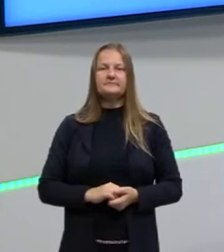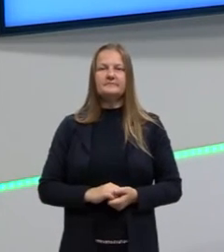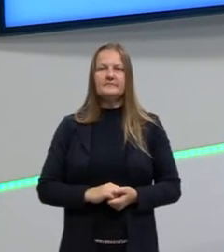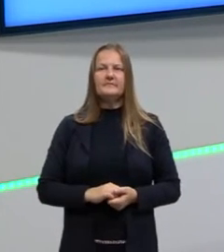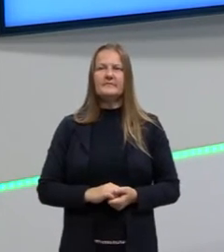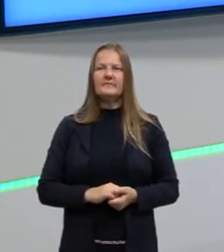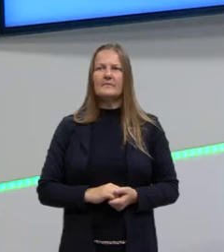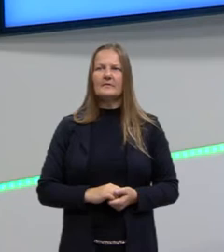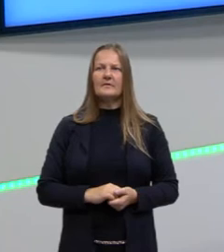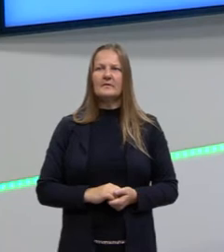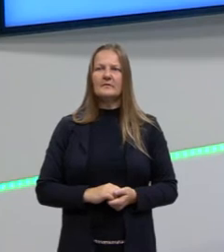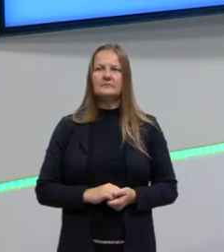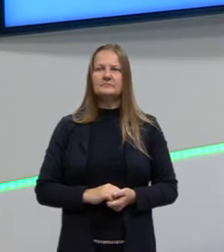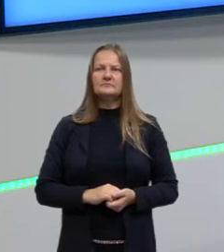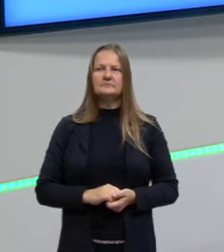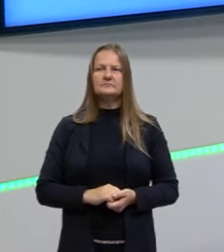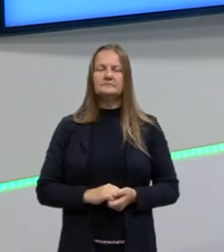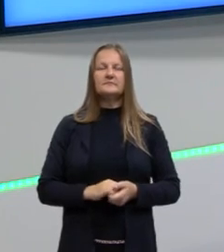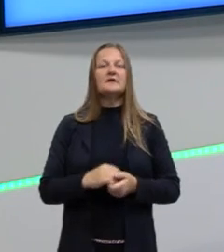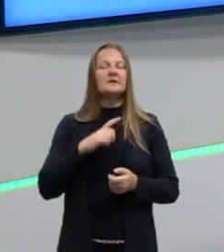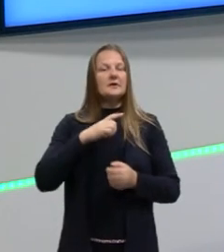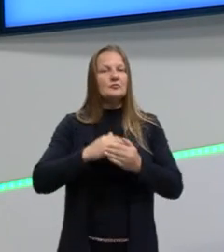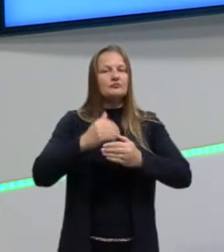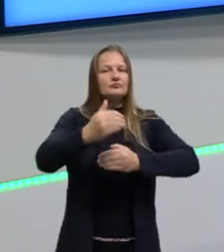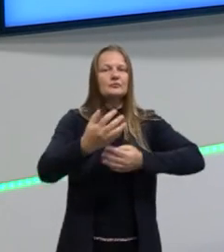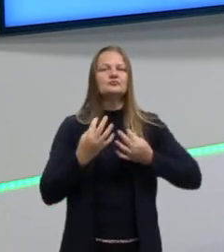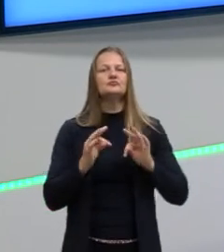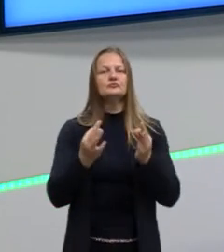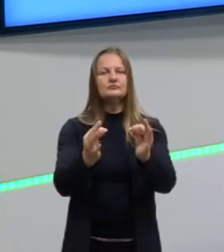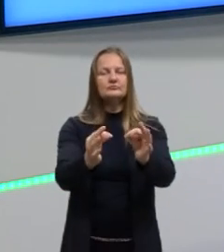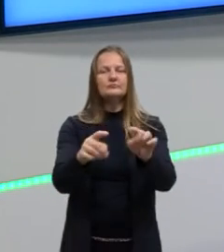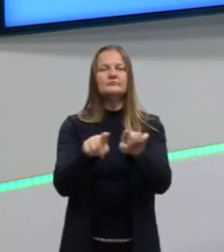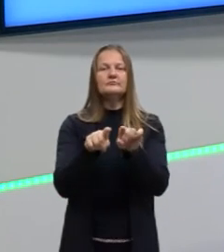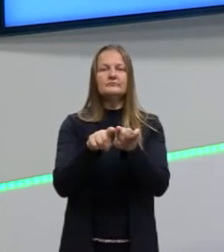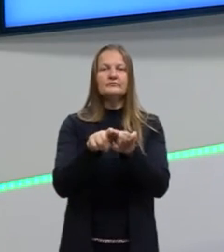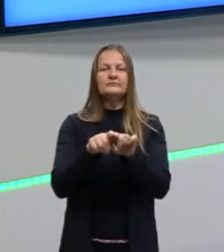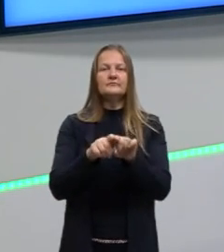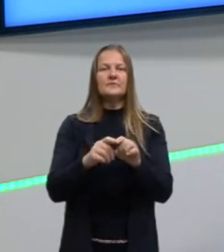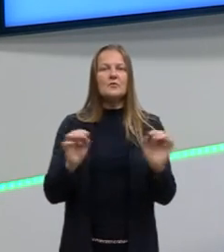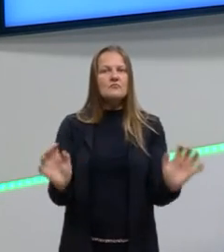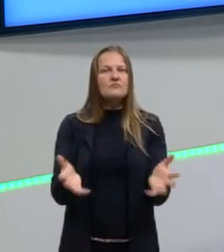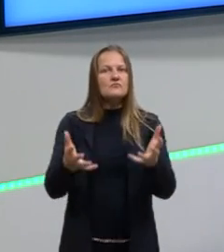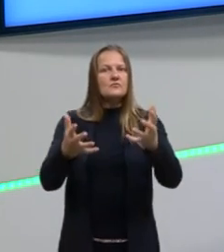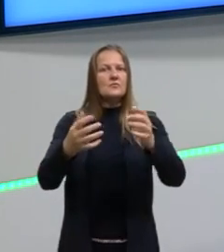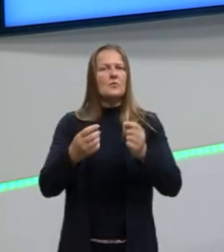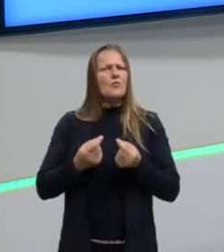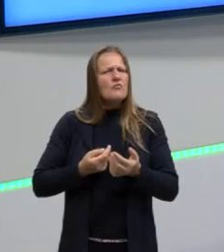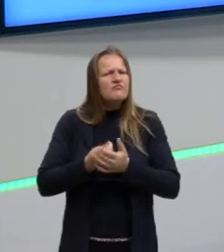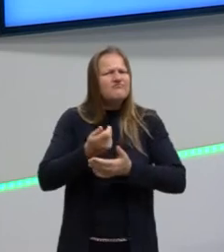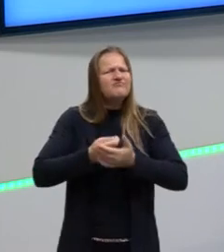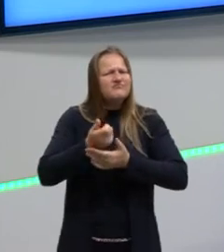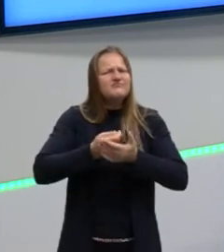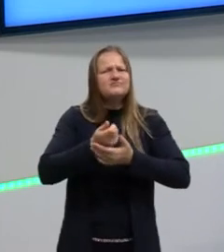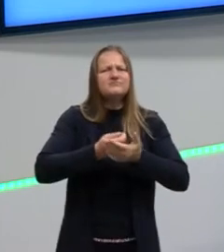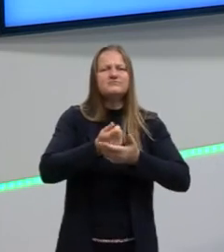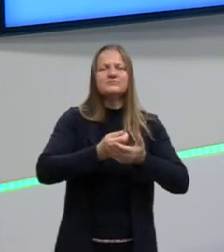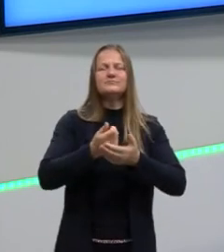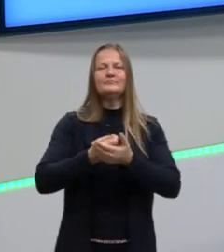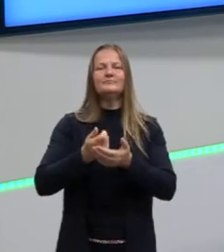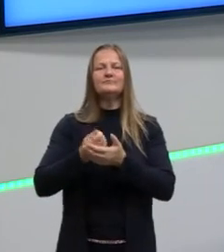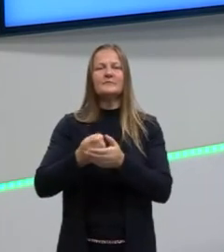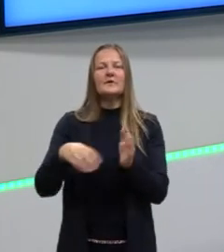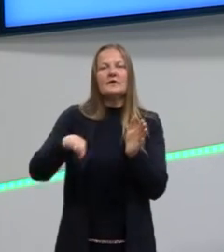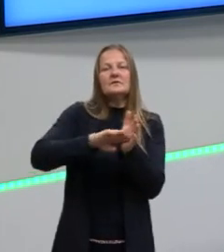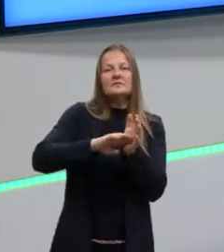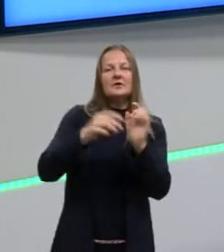ali esse avanço tecnológico, nós temos o impulsionamento do consumismo, nós temos a